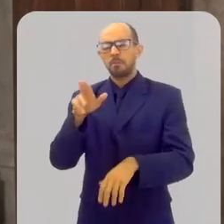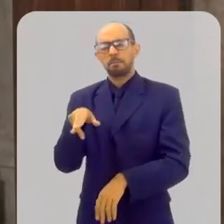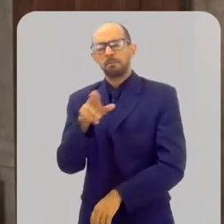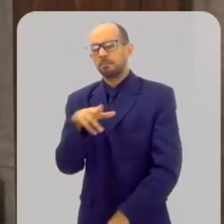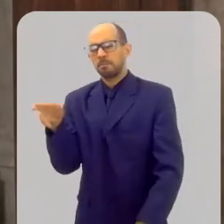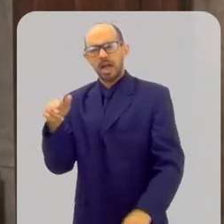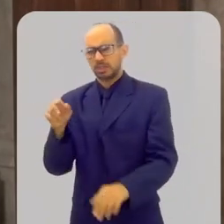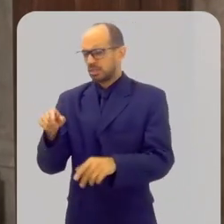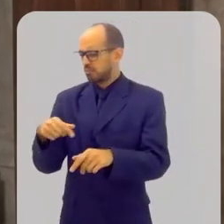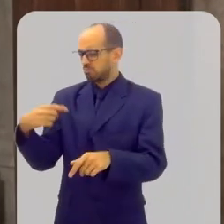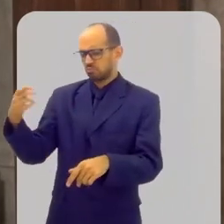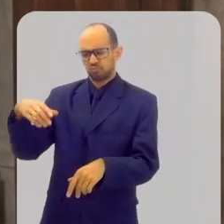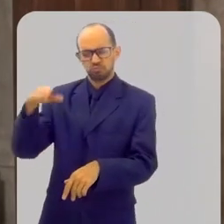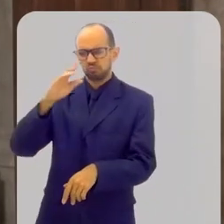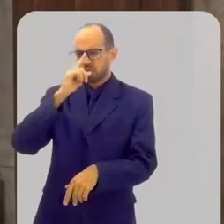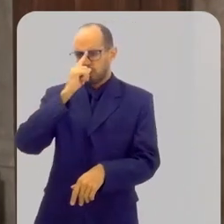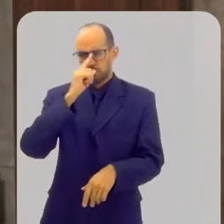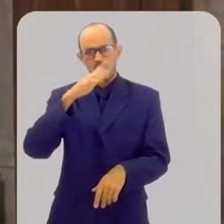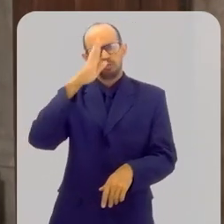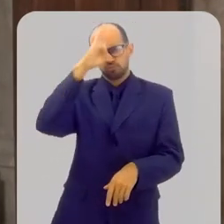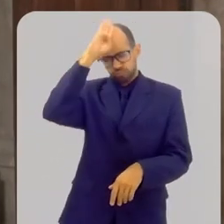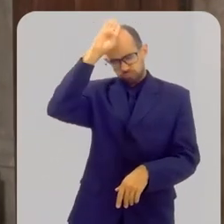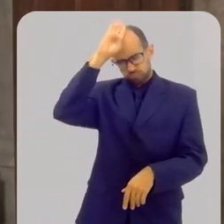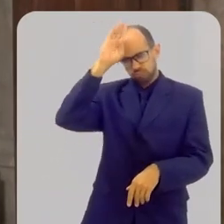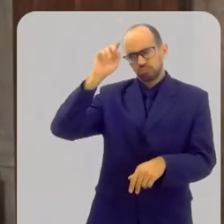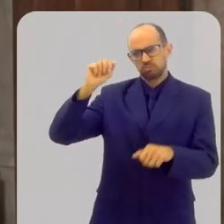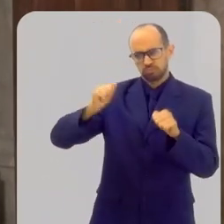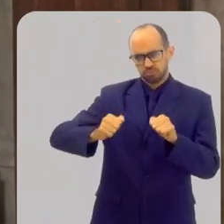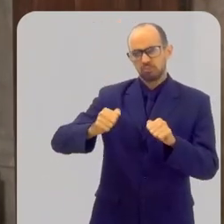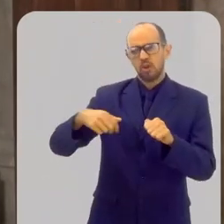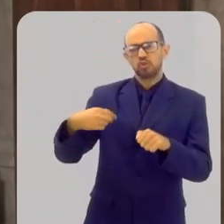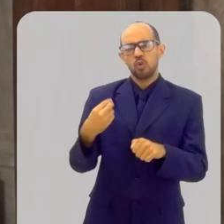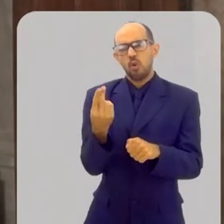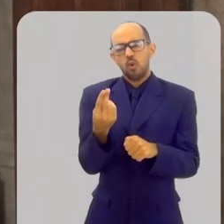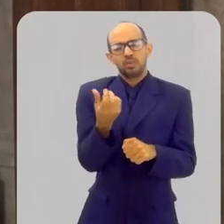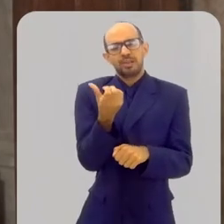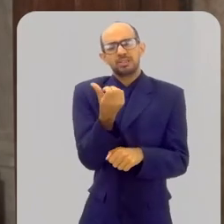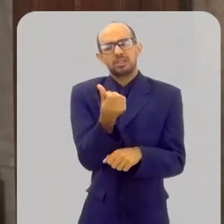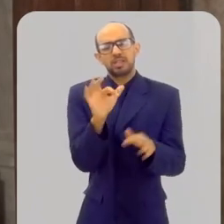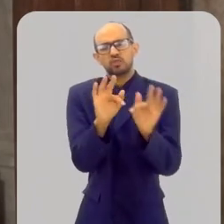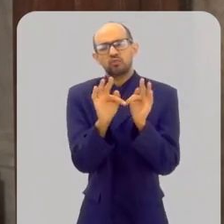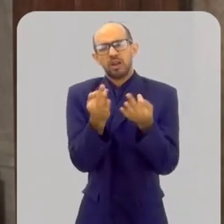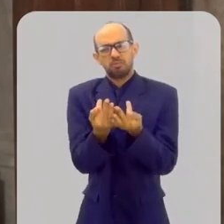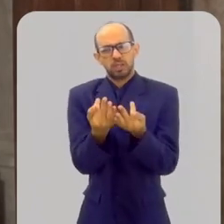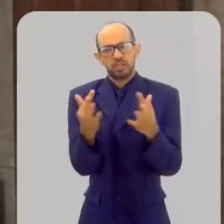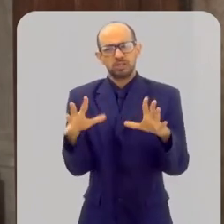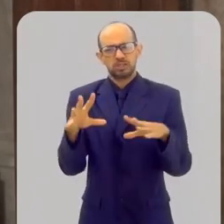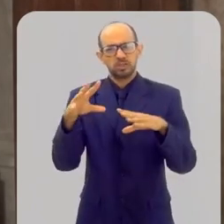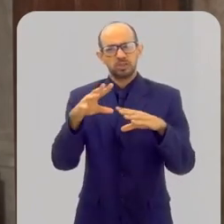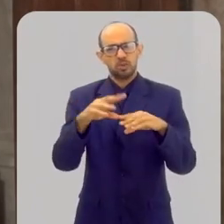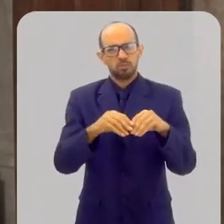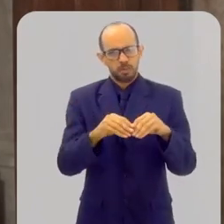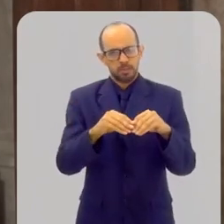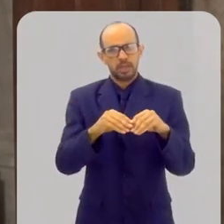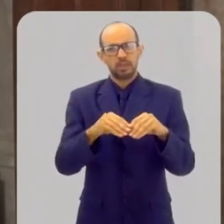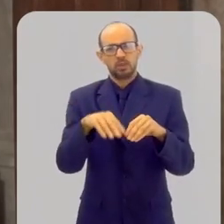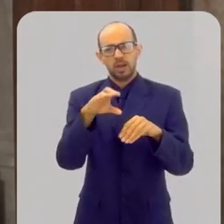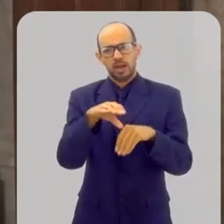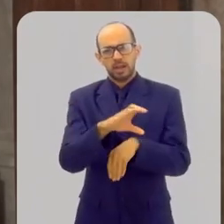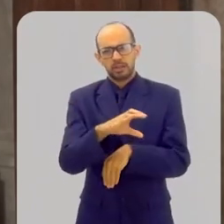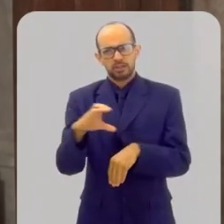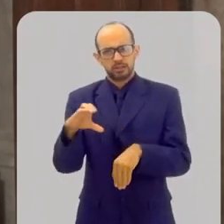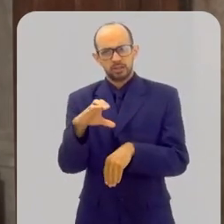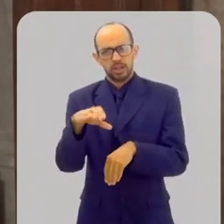pode se confessar com o padre católico romano ou de qualquer um dos seis ritos, seis famílias rituais que compõem a igreja